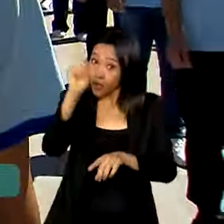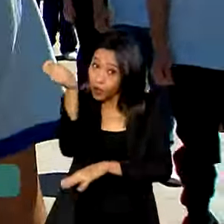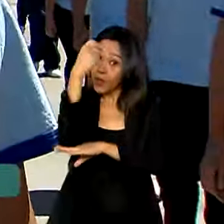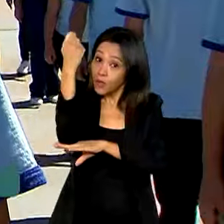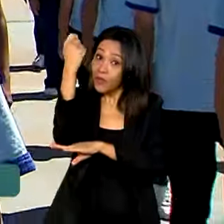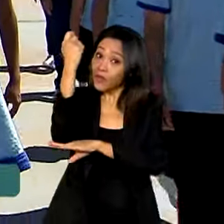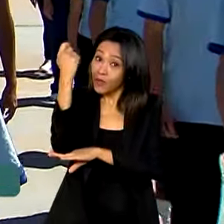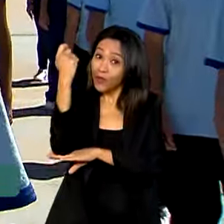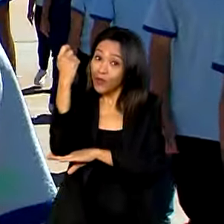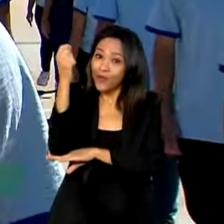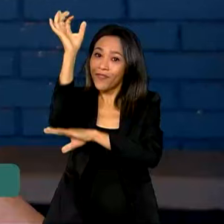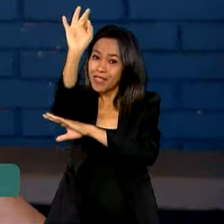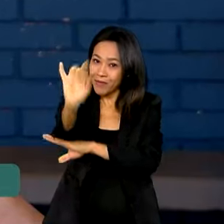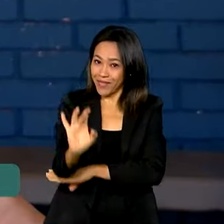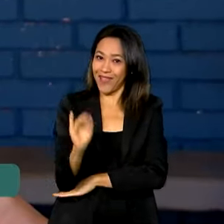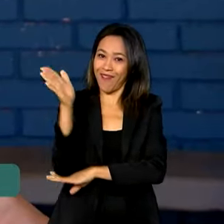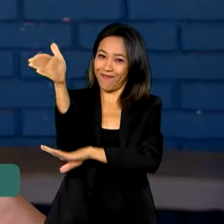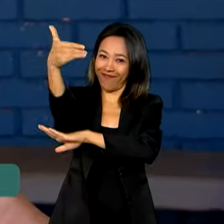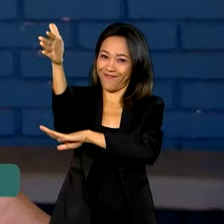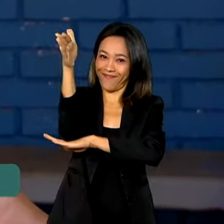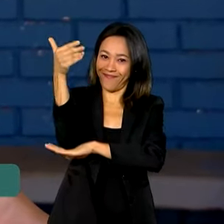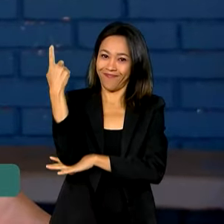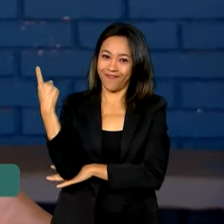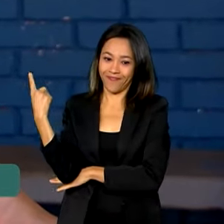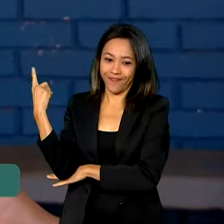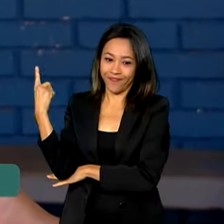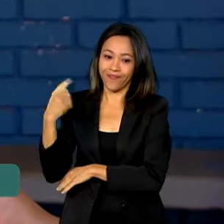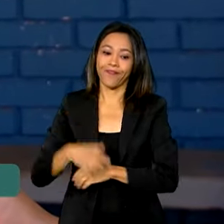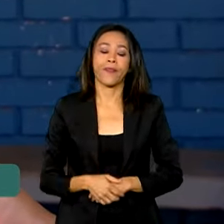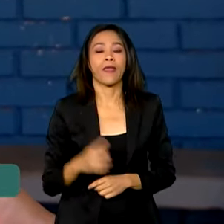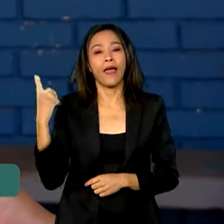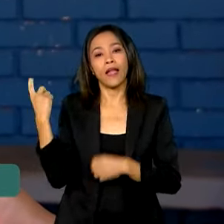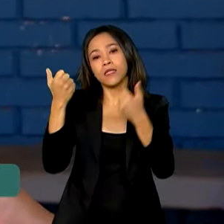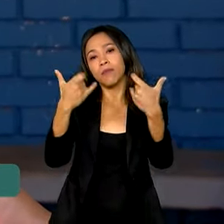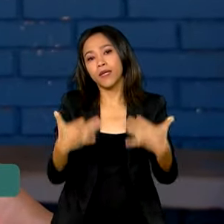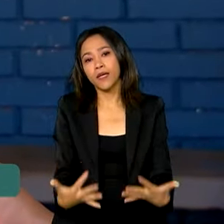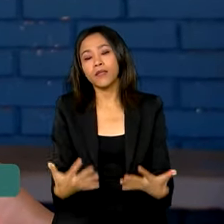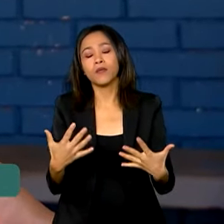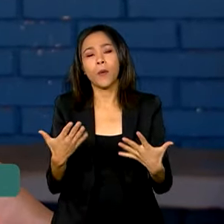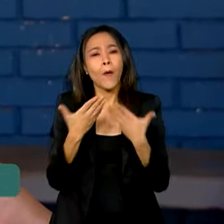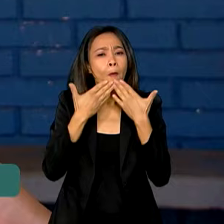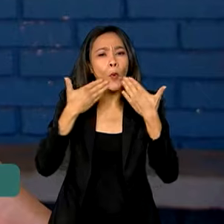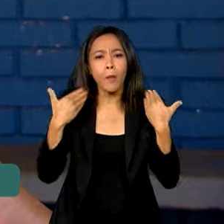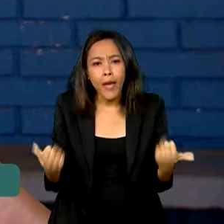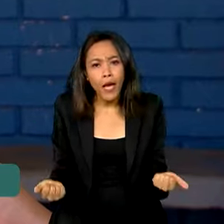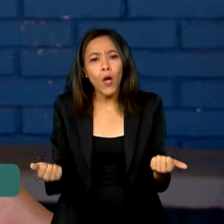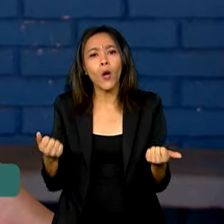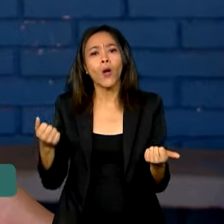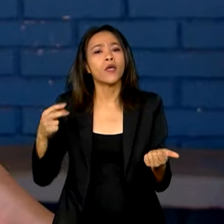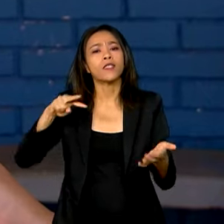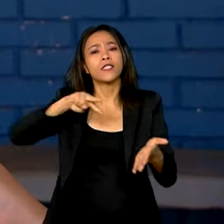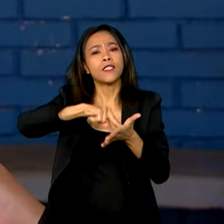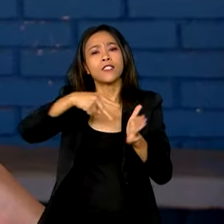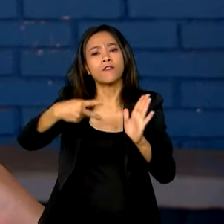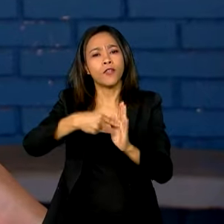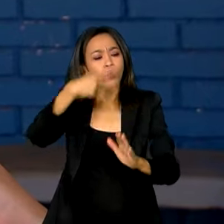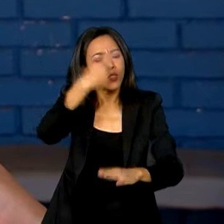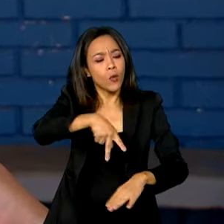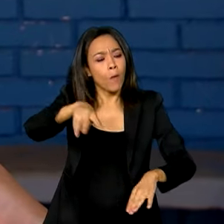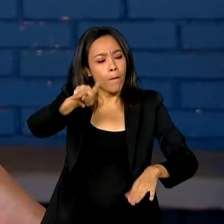terá exibição especial. Eu acho que nada mais representa melhor o Estado do que a sua bandeira.